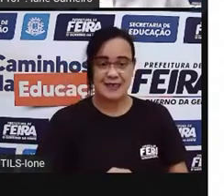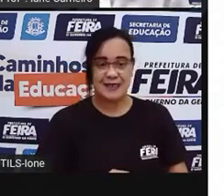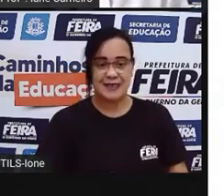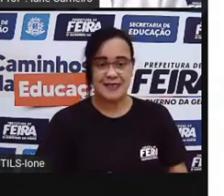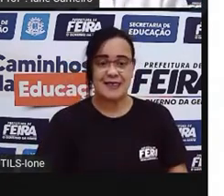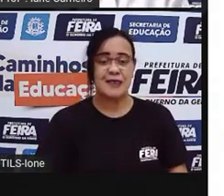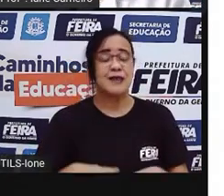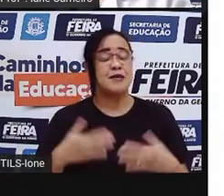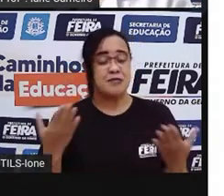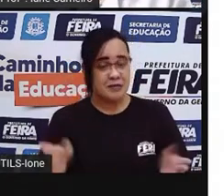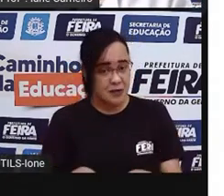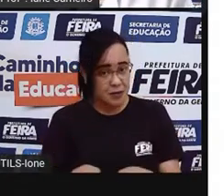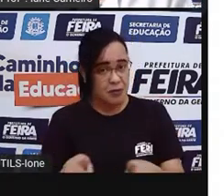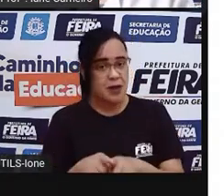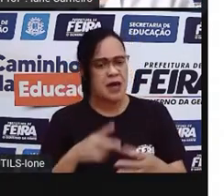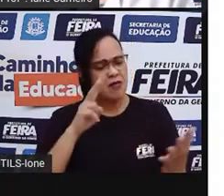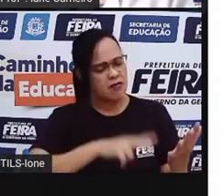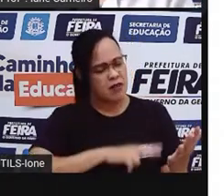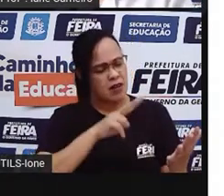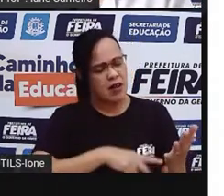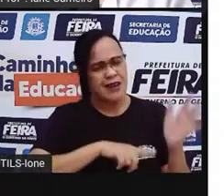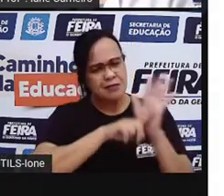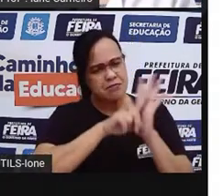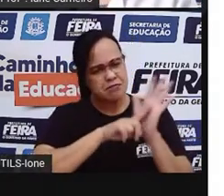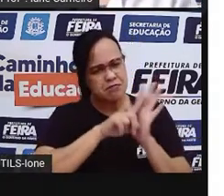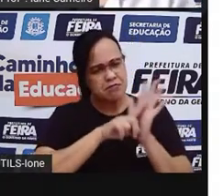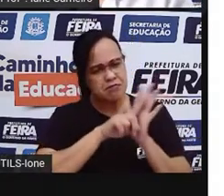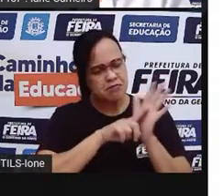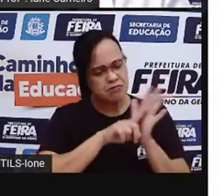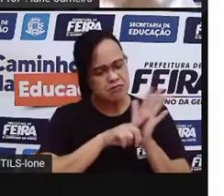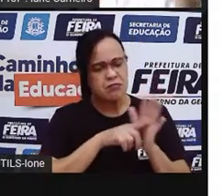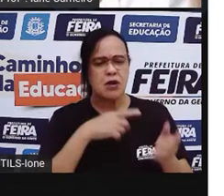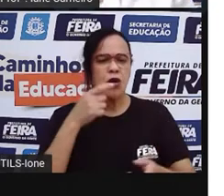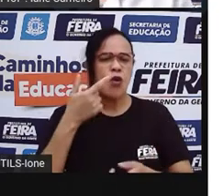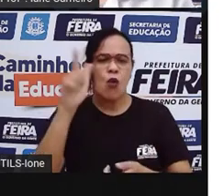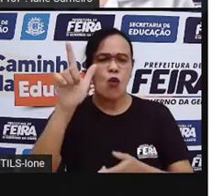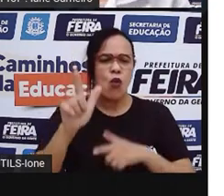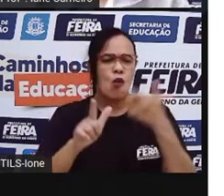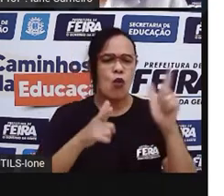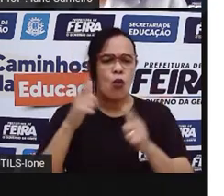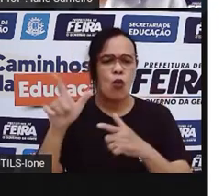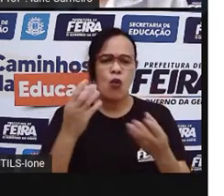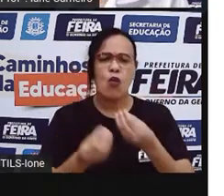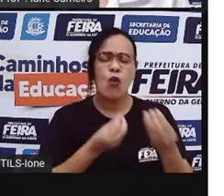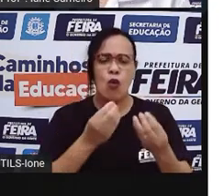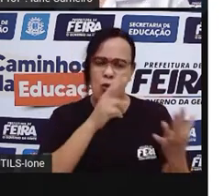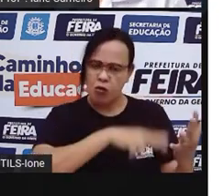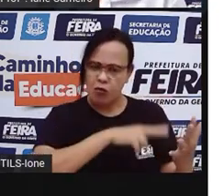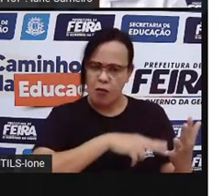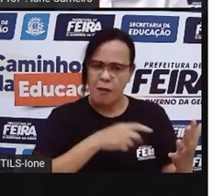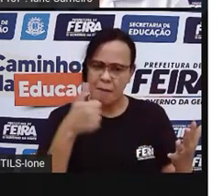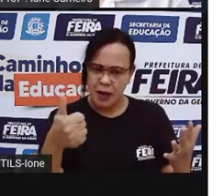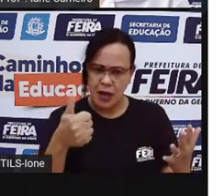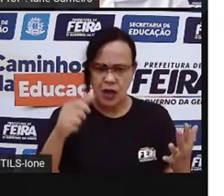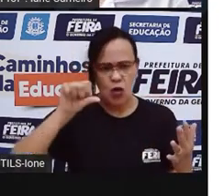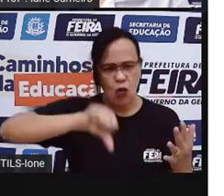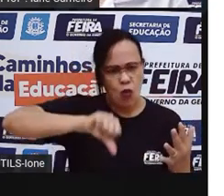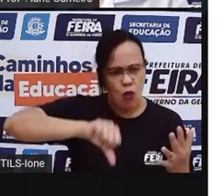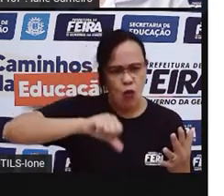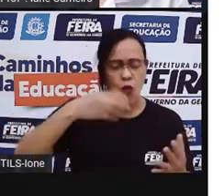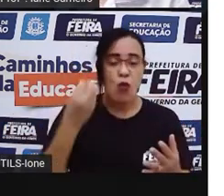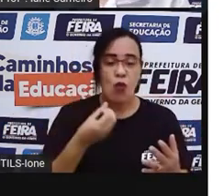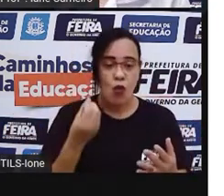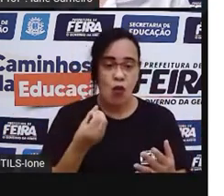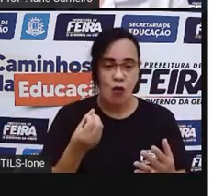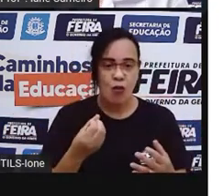de outros poetas também. Então, é muito importante pra nossa escrita brasileira, nossa literatura brasileira. E ele nasceu,